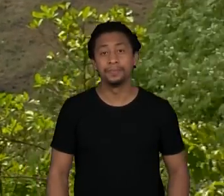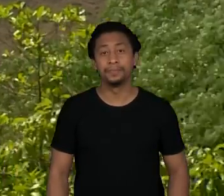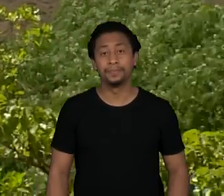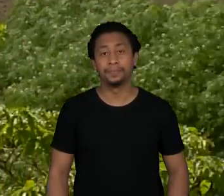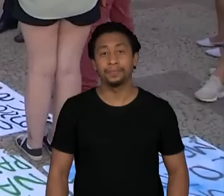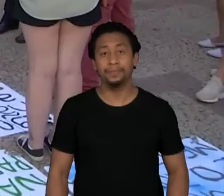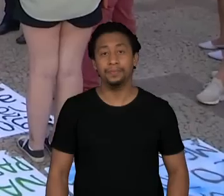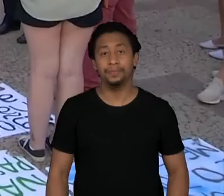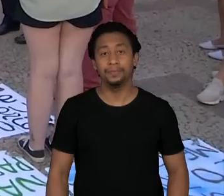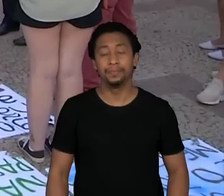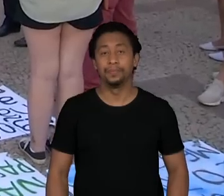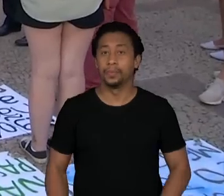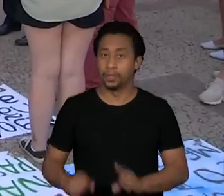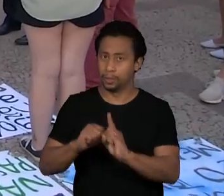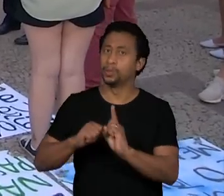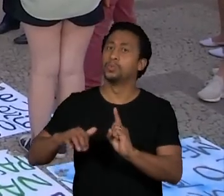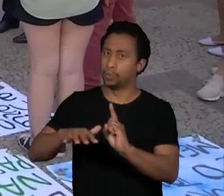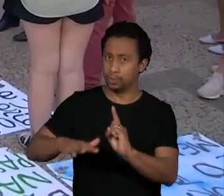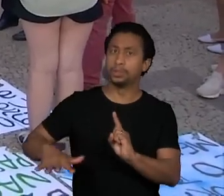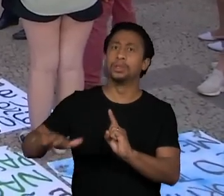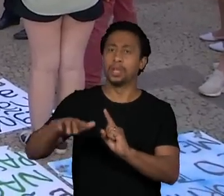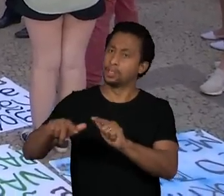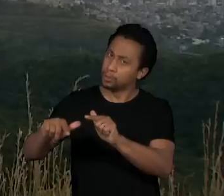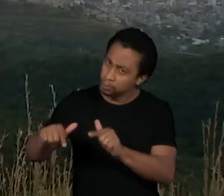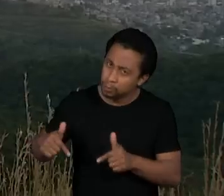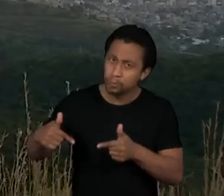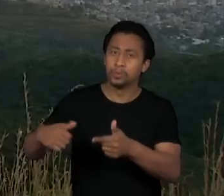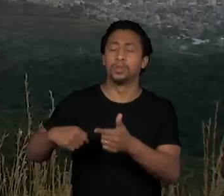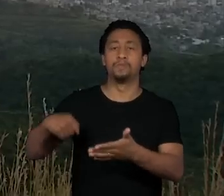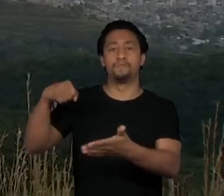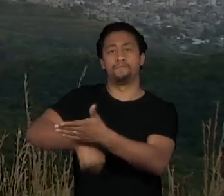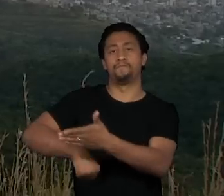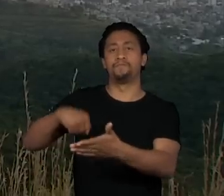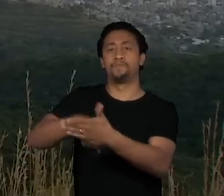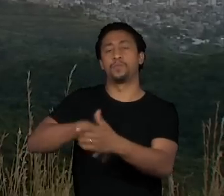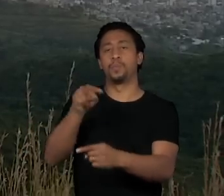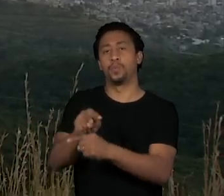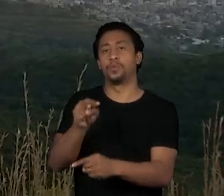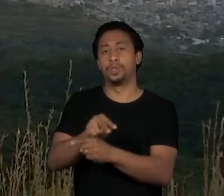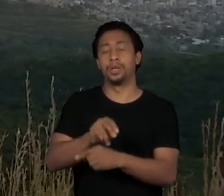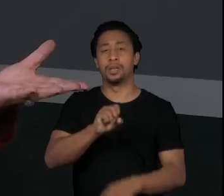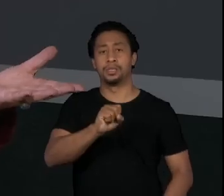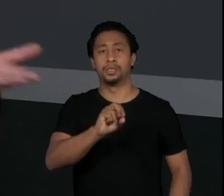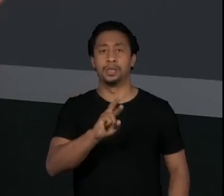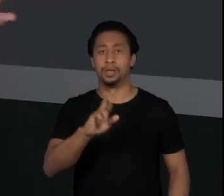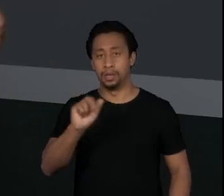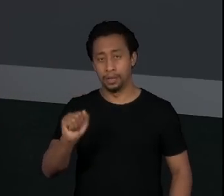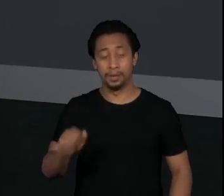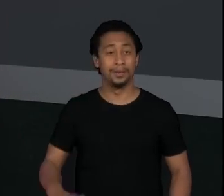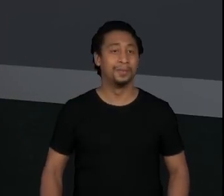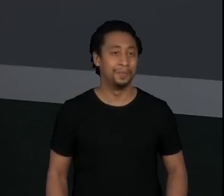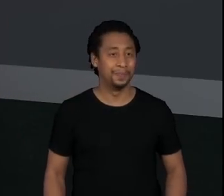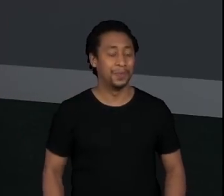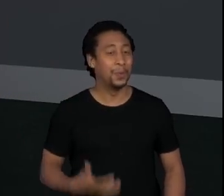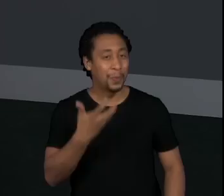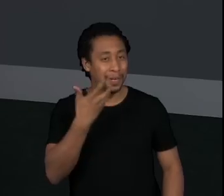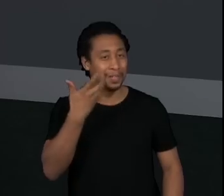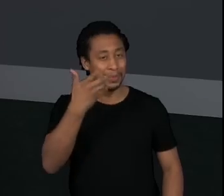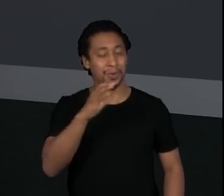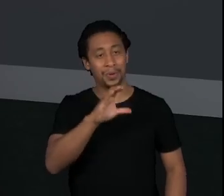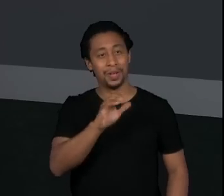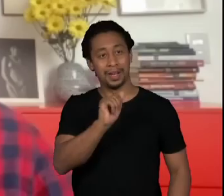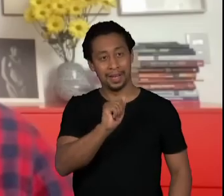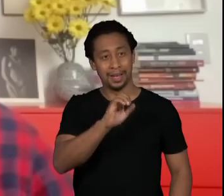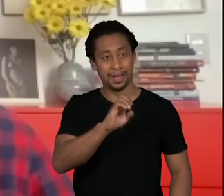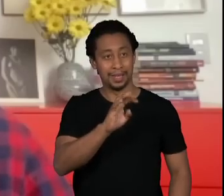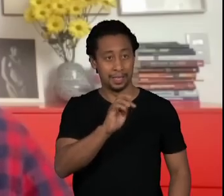A sociedade civil segue na luta pela Serra do Curral. E Caetano Veloso ofertou até a música Terra para